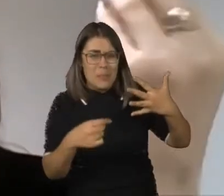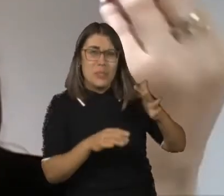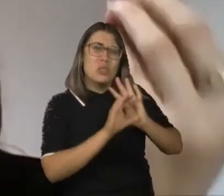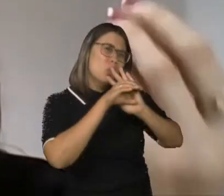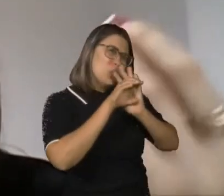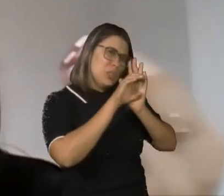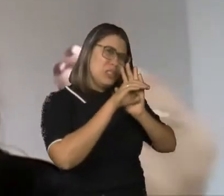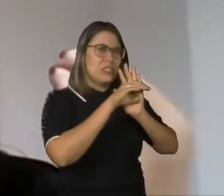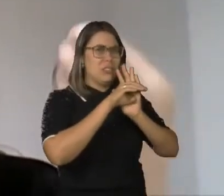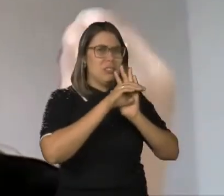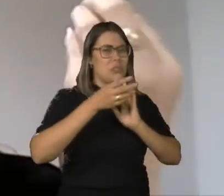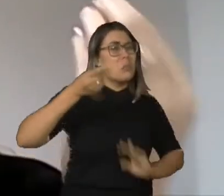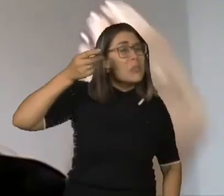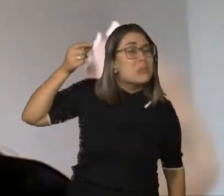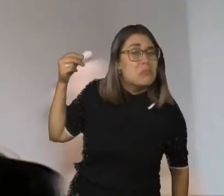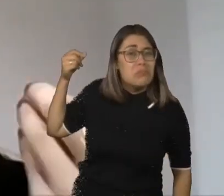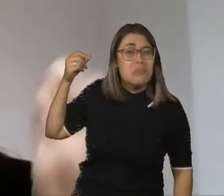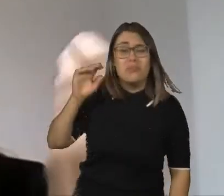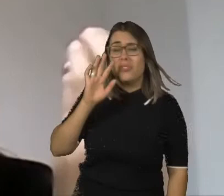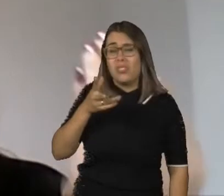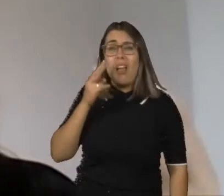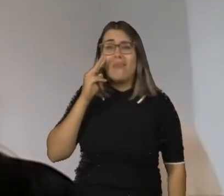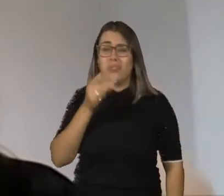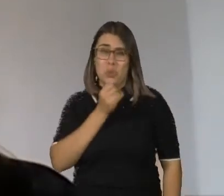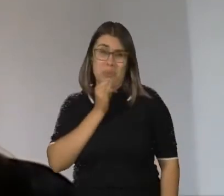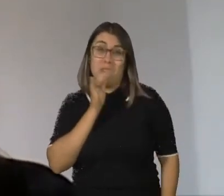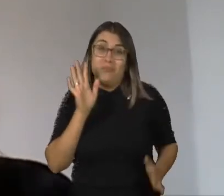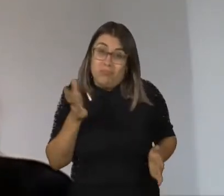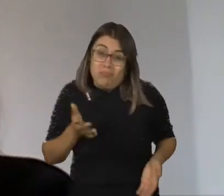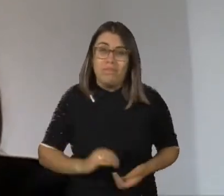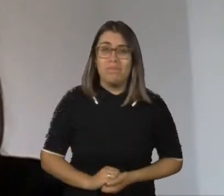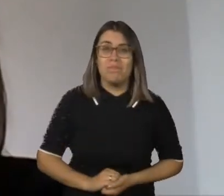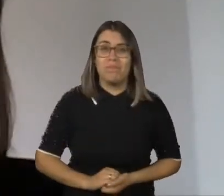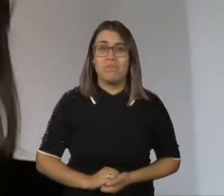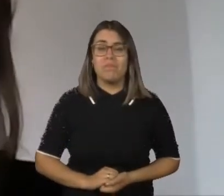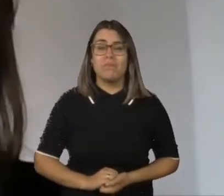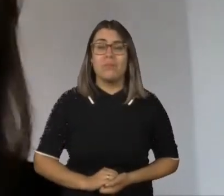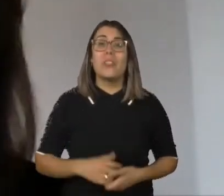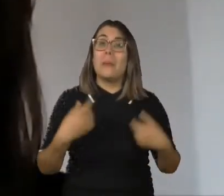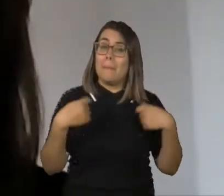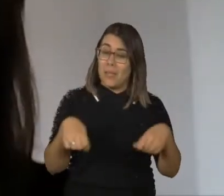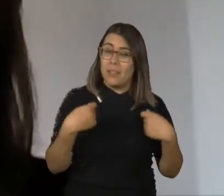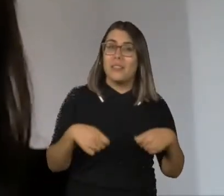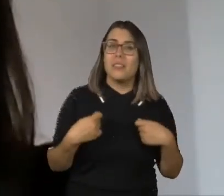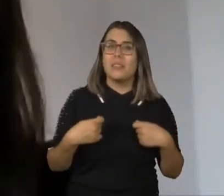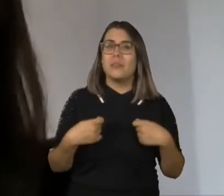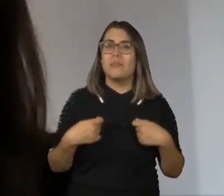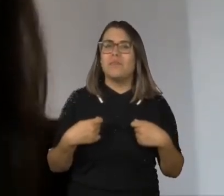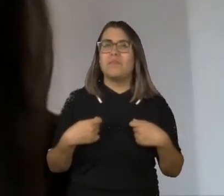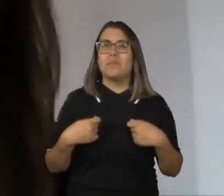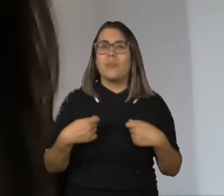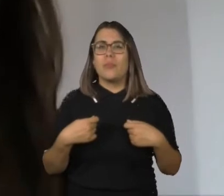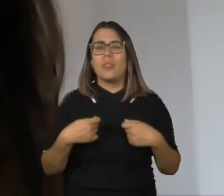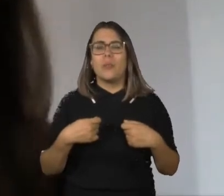terminologias, nós demos alguns exemplos, vamos para o DSM-5,